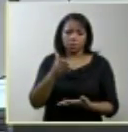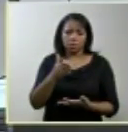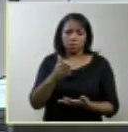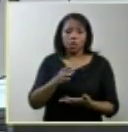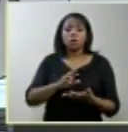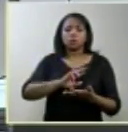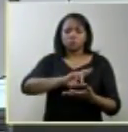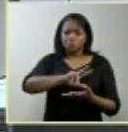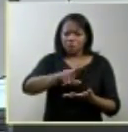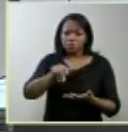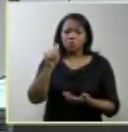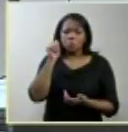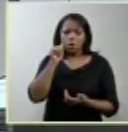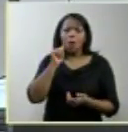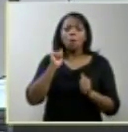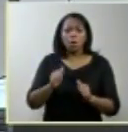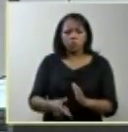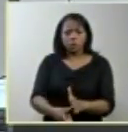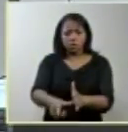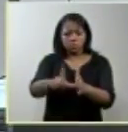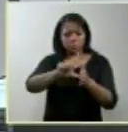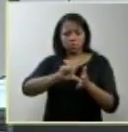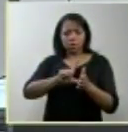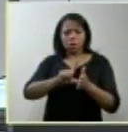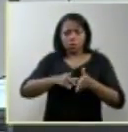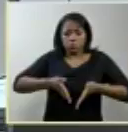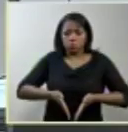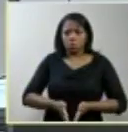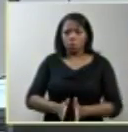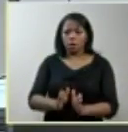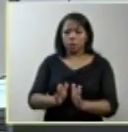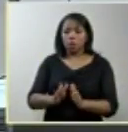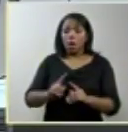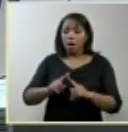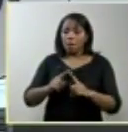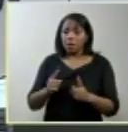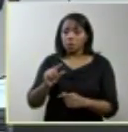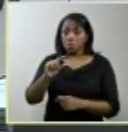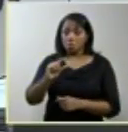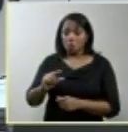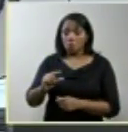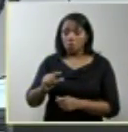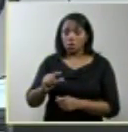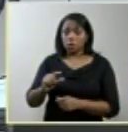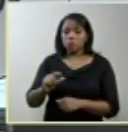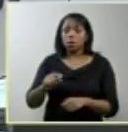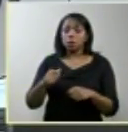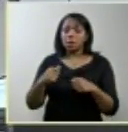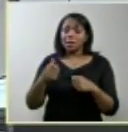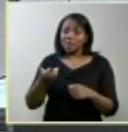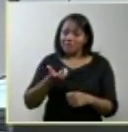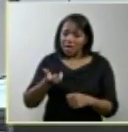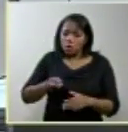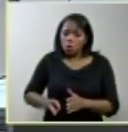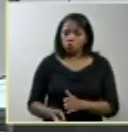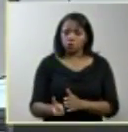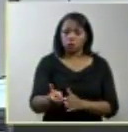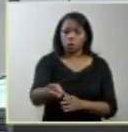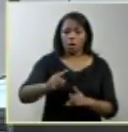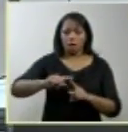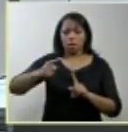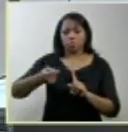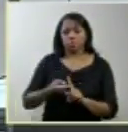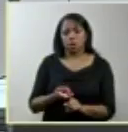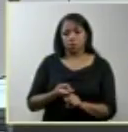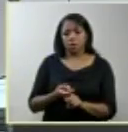opte pela antecipação terapêutica do parto algumas poucas poderão preferir levar a gestação a termo essas